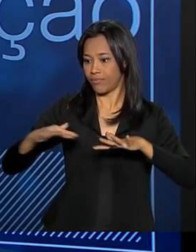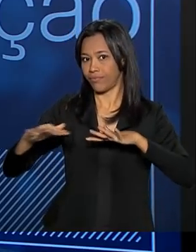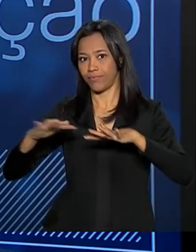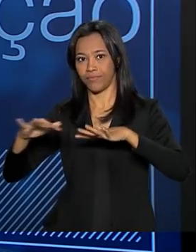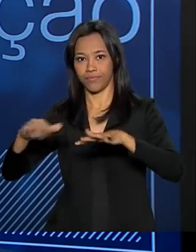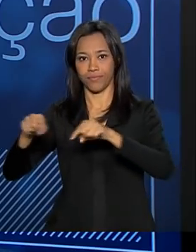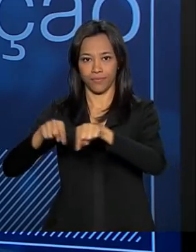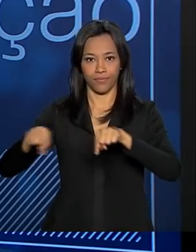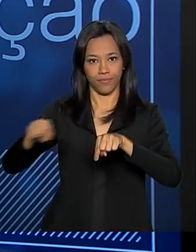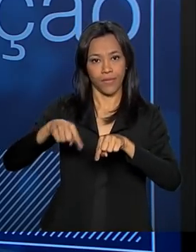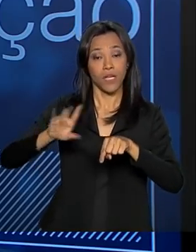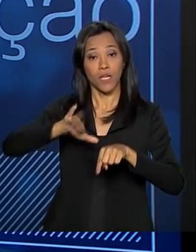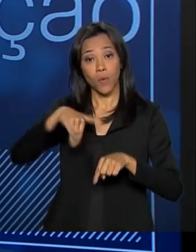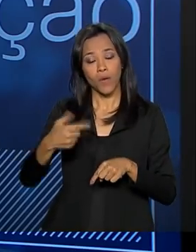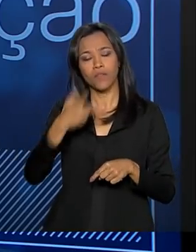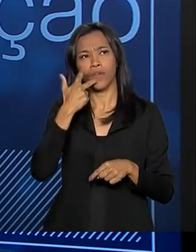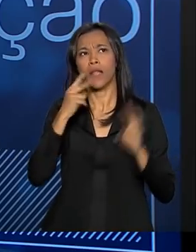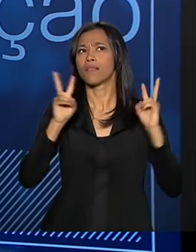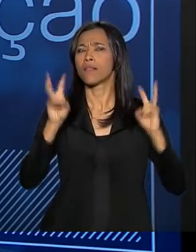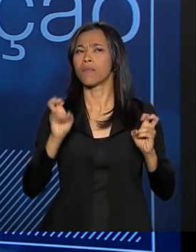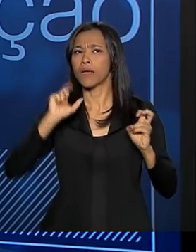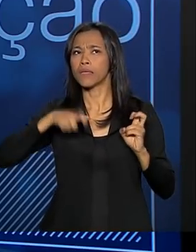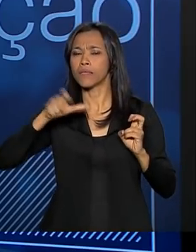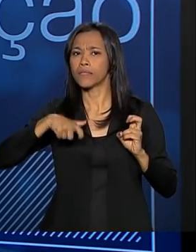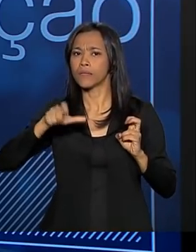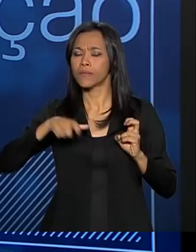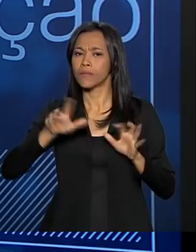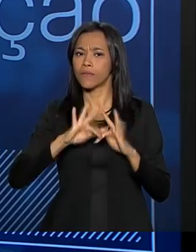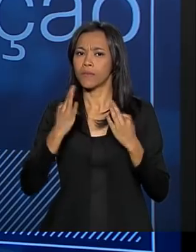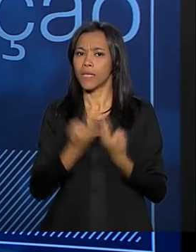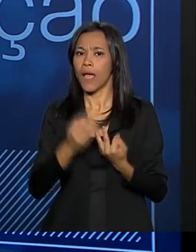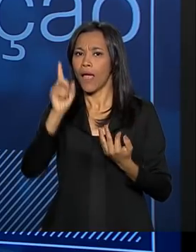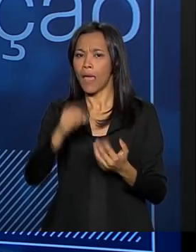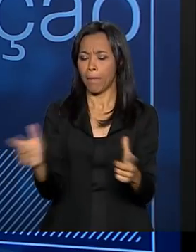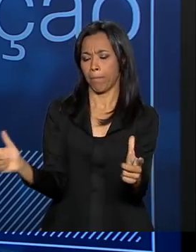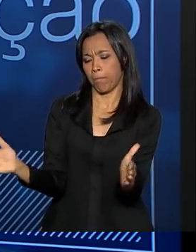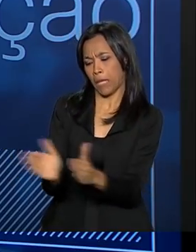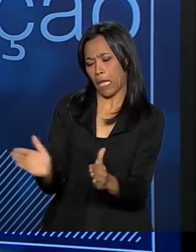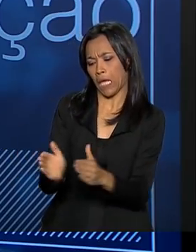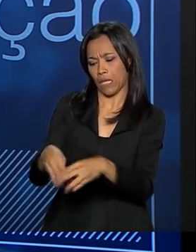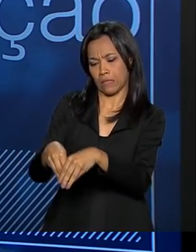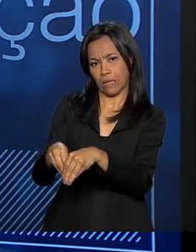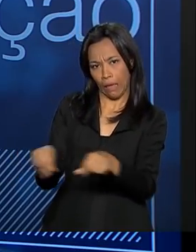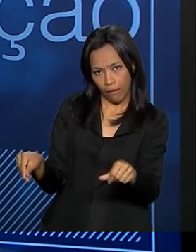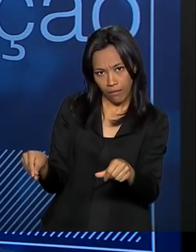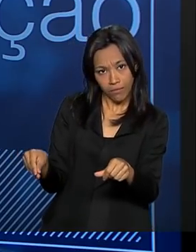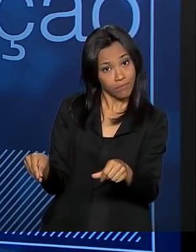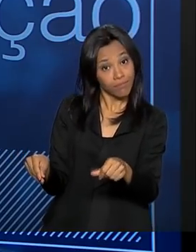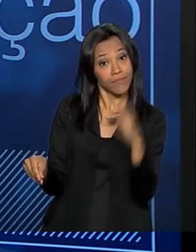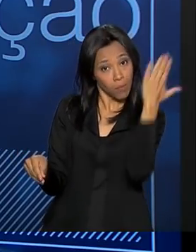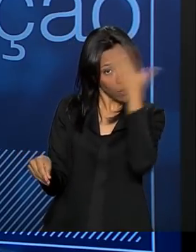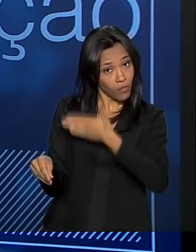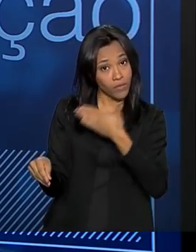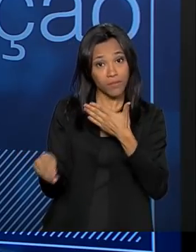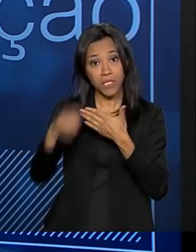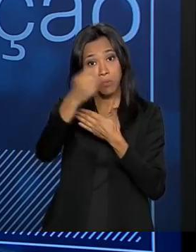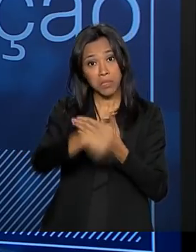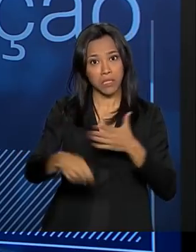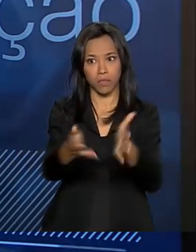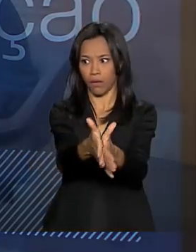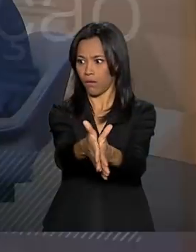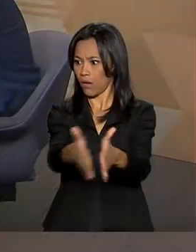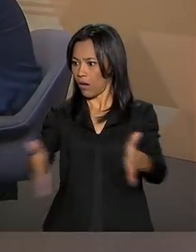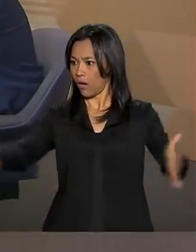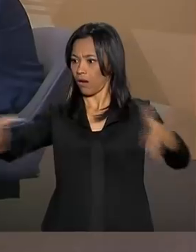Porque, veja, quando a gente fala em agricultura familiar, você pensa em pequenas propriedades. E está cada vez mais provado que você não precisa de grandes